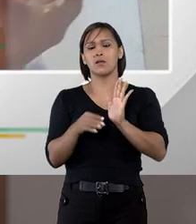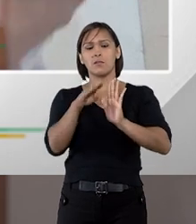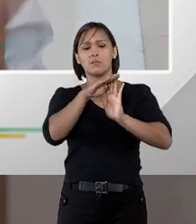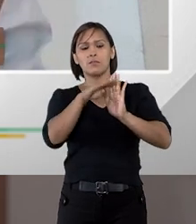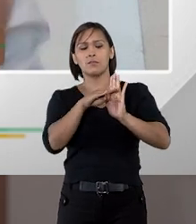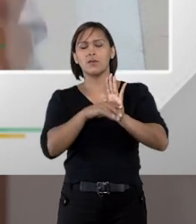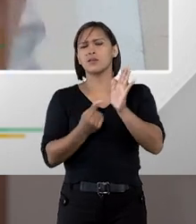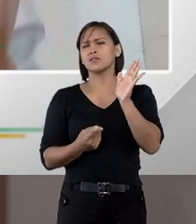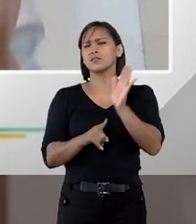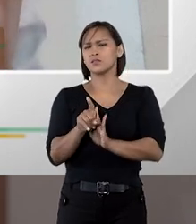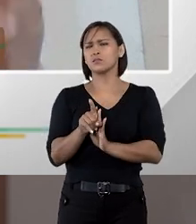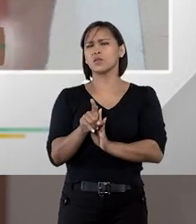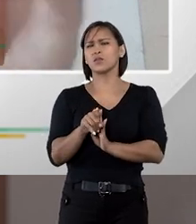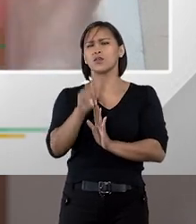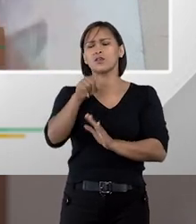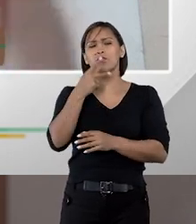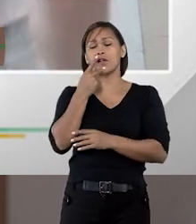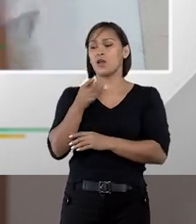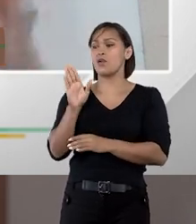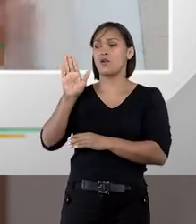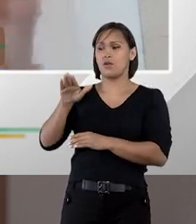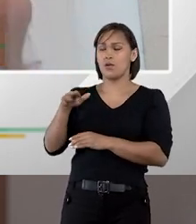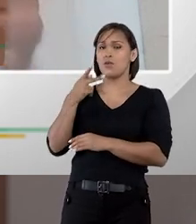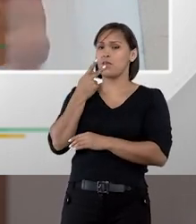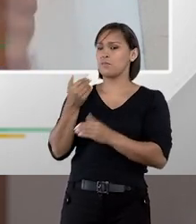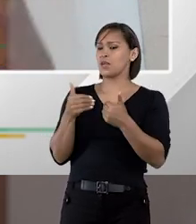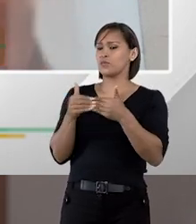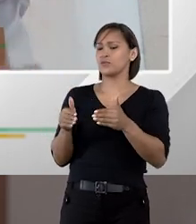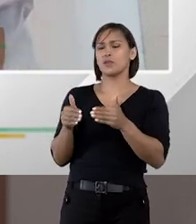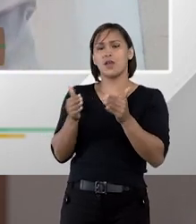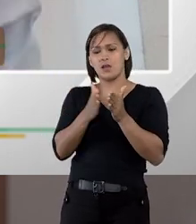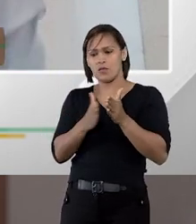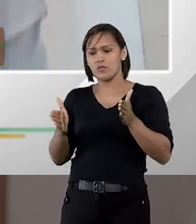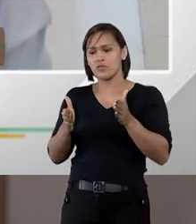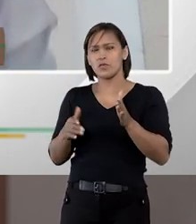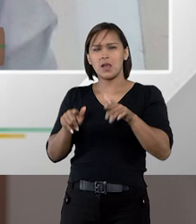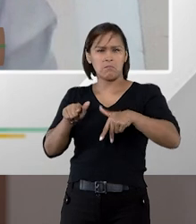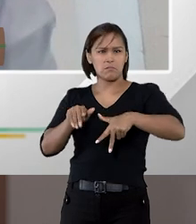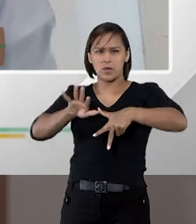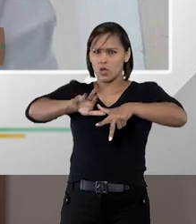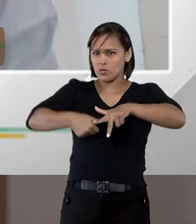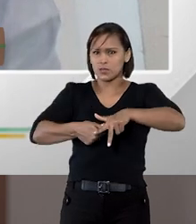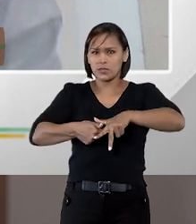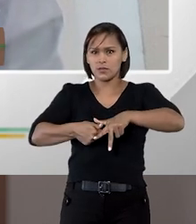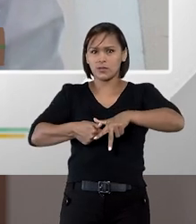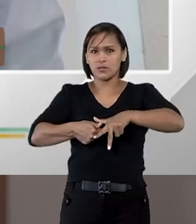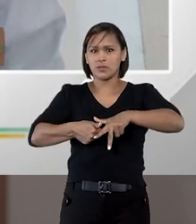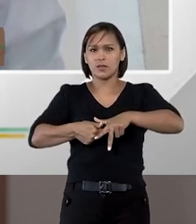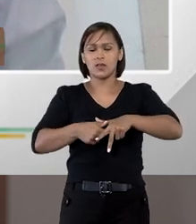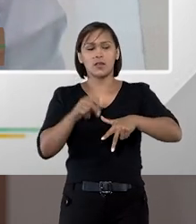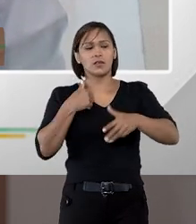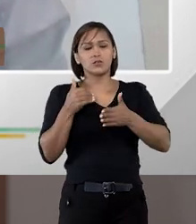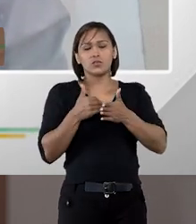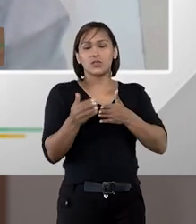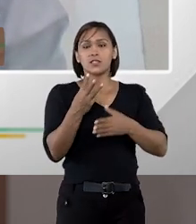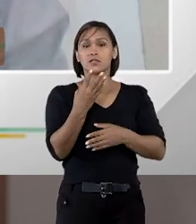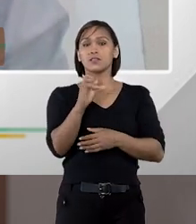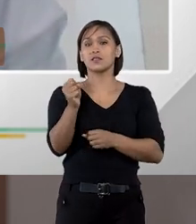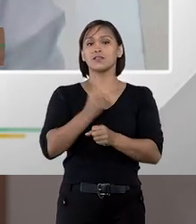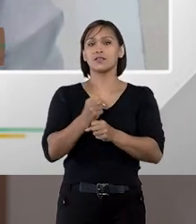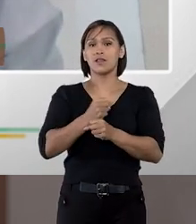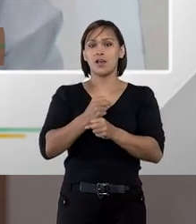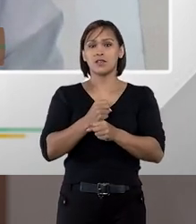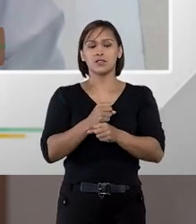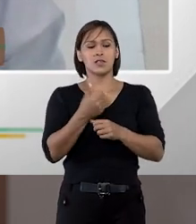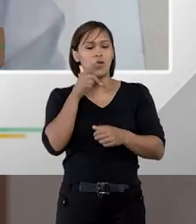pauta nas perguntas daqueles que dizem assim, mas olha, isso não abre mais espaço para corrupção? Durante 30